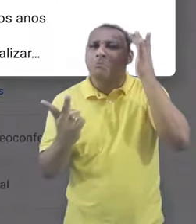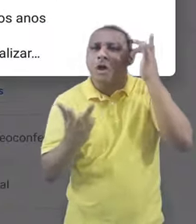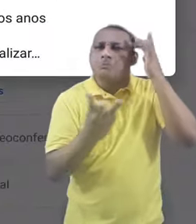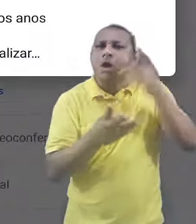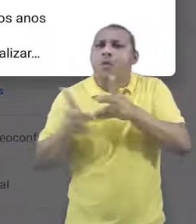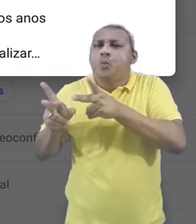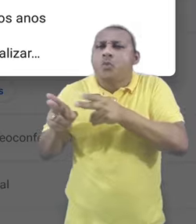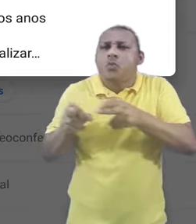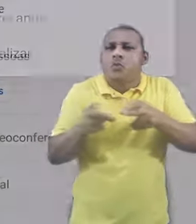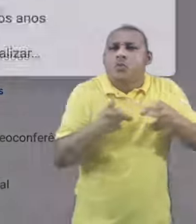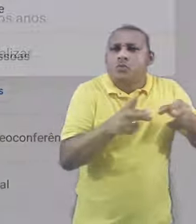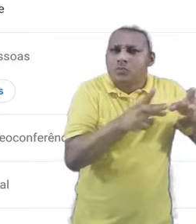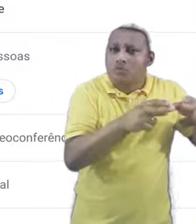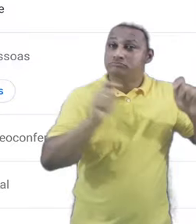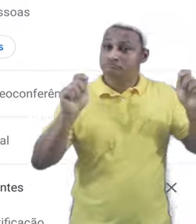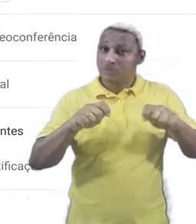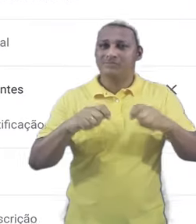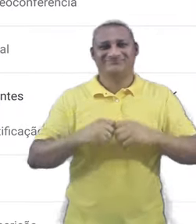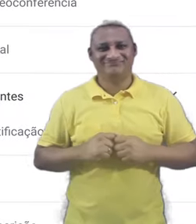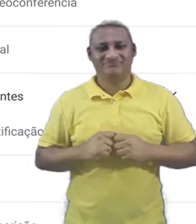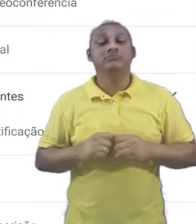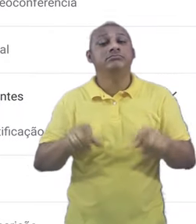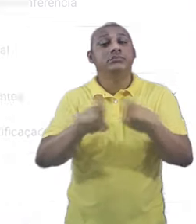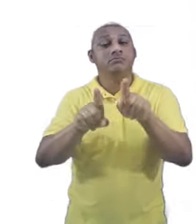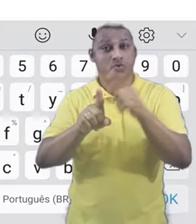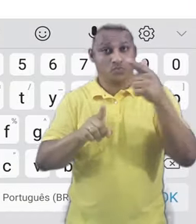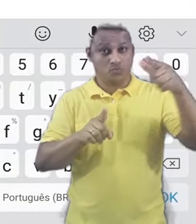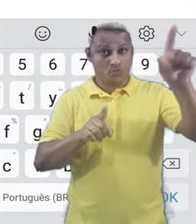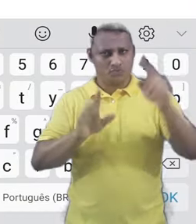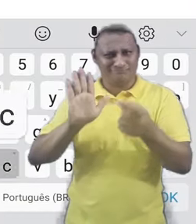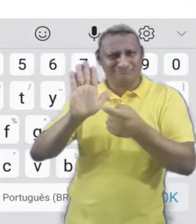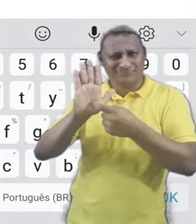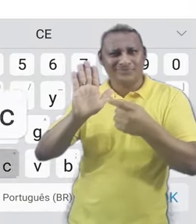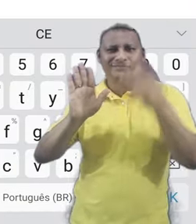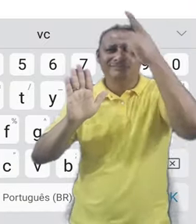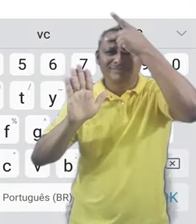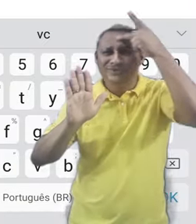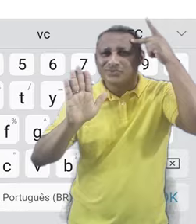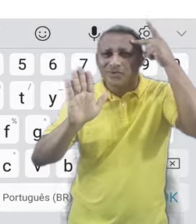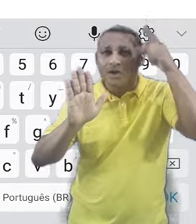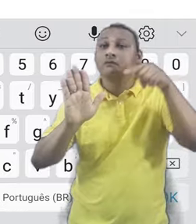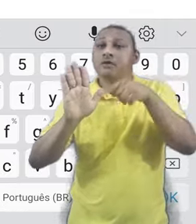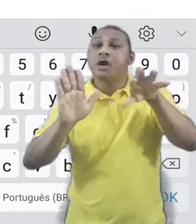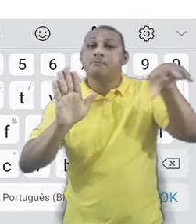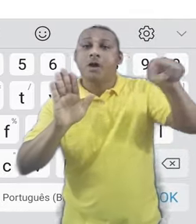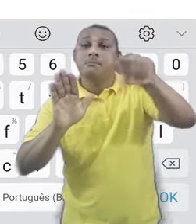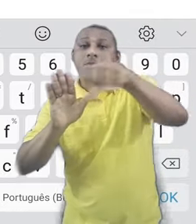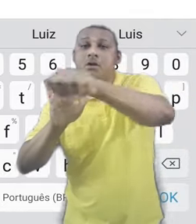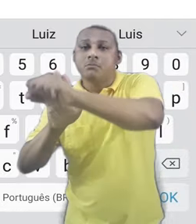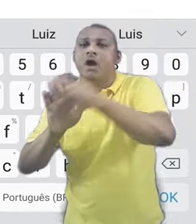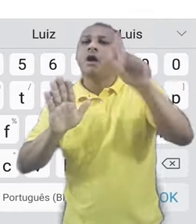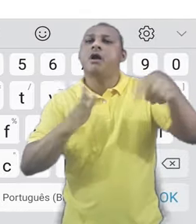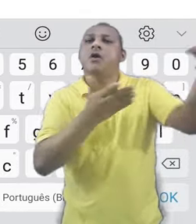esse evento. Em adicionar pessoas, incluímos e-mails para aqueles que queremos convidar para